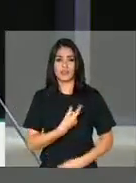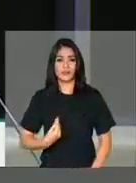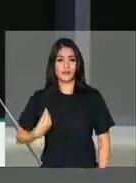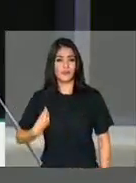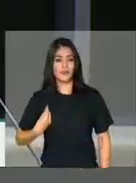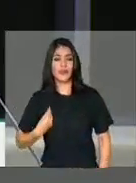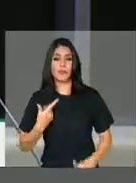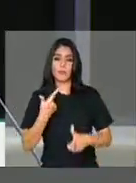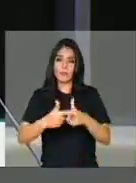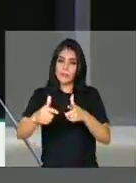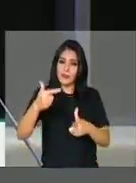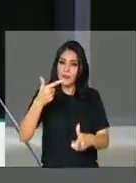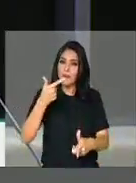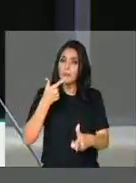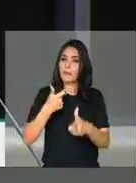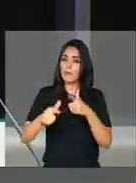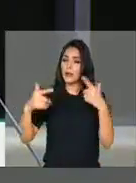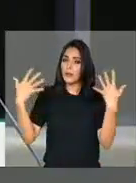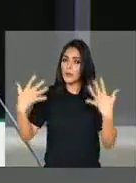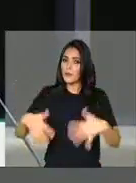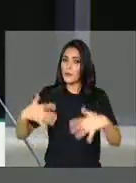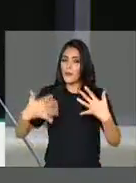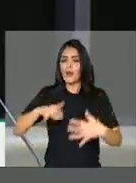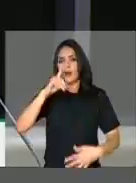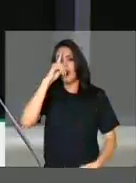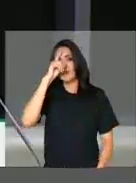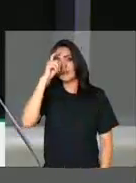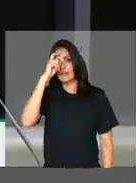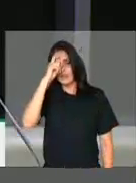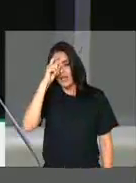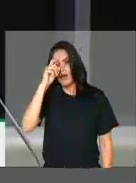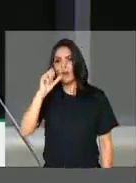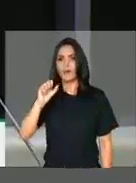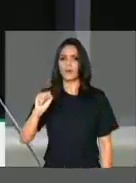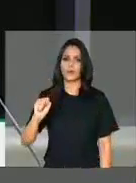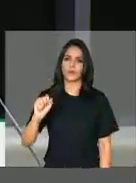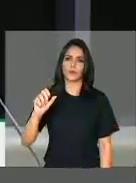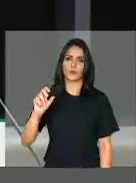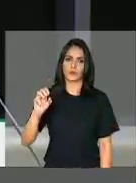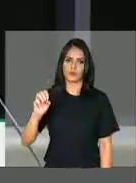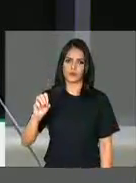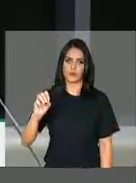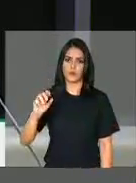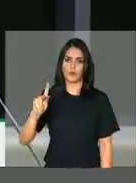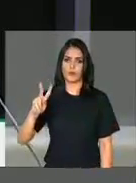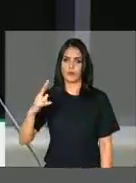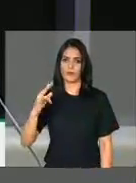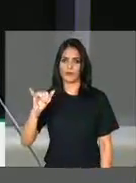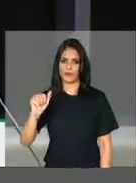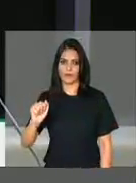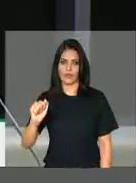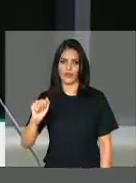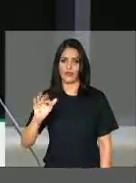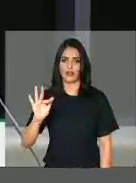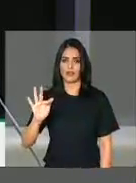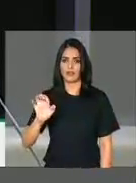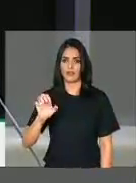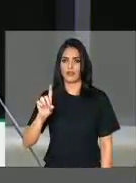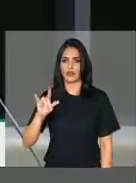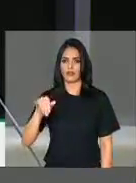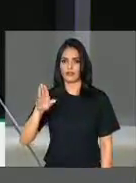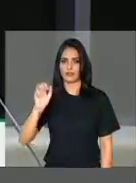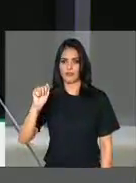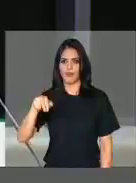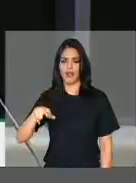crise do hospital Sofia Feldman, que chegou a fechar 7 dos 49 leitos